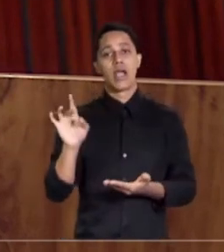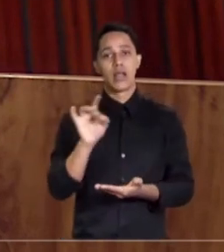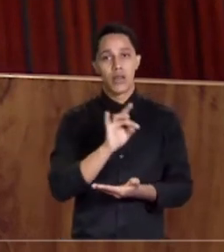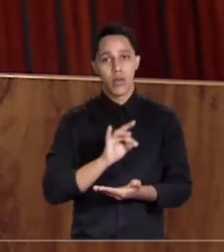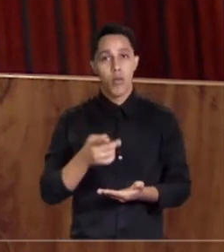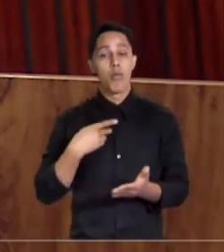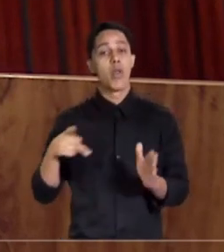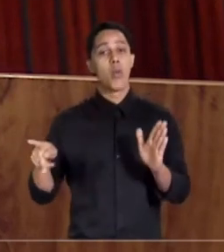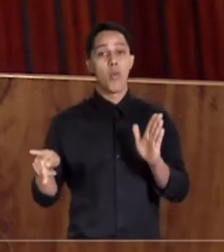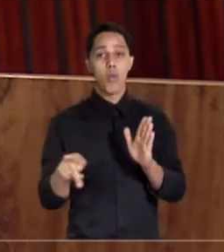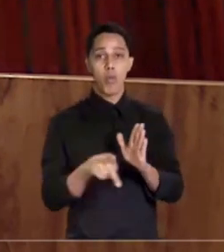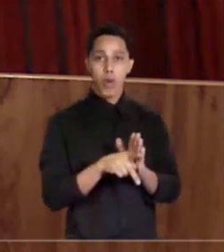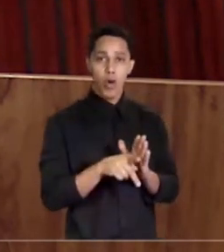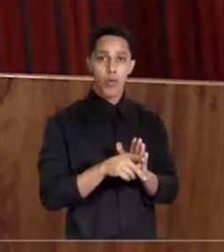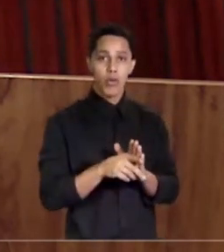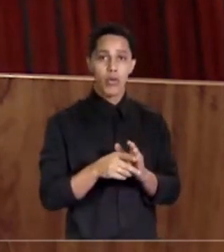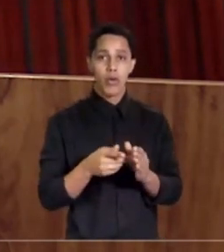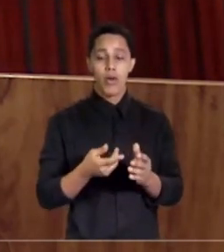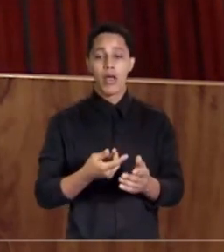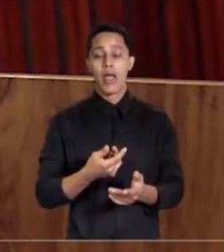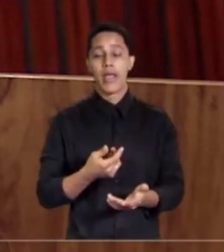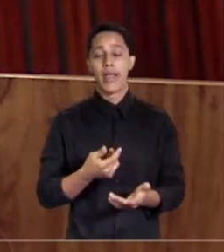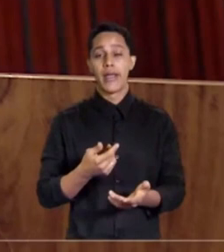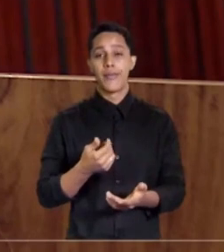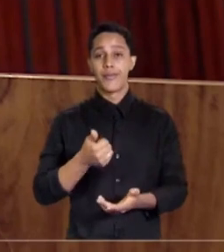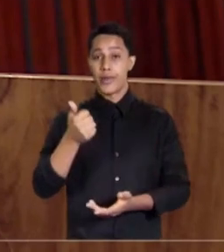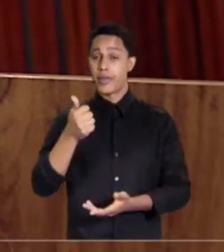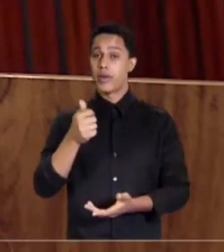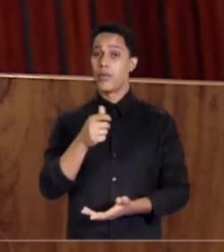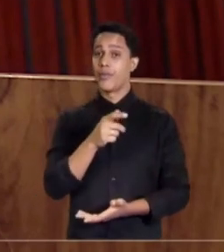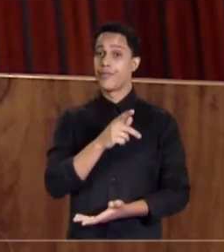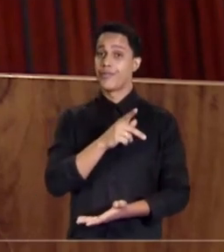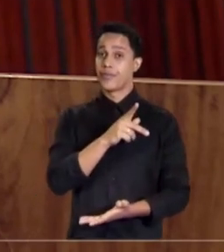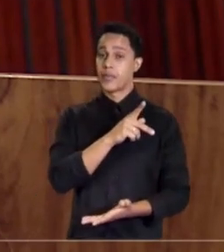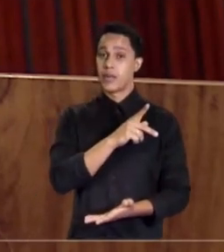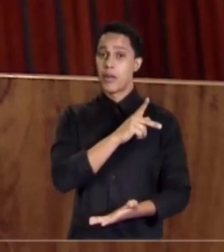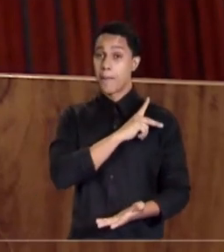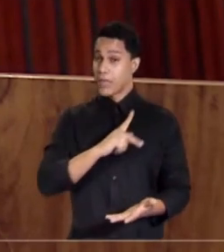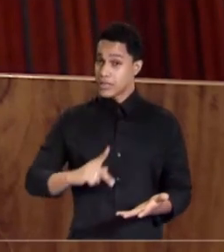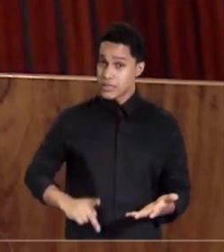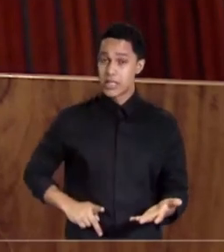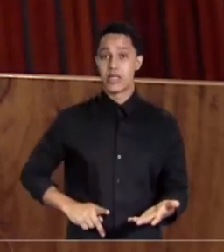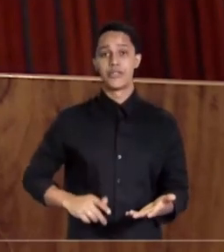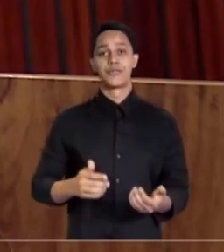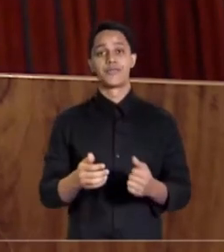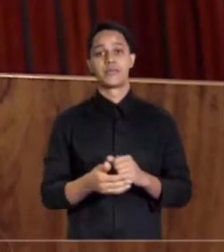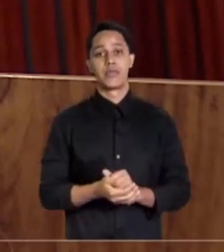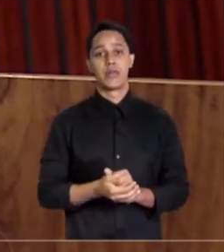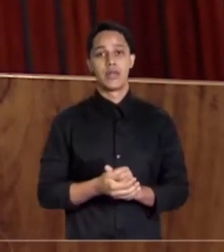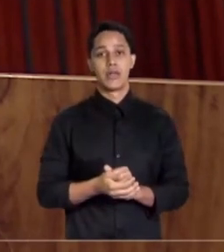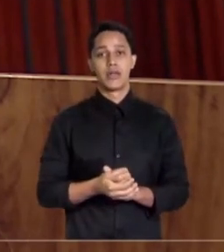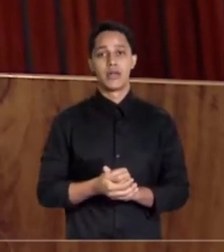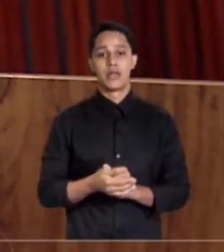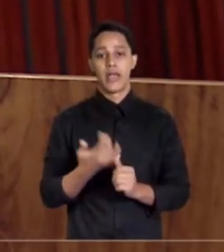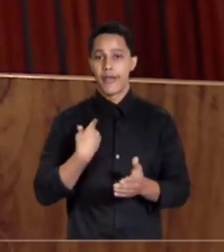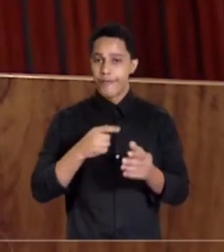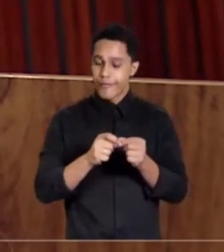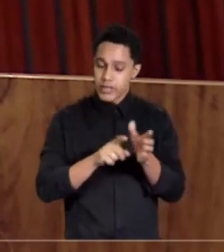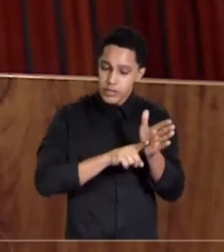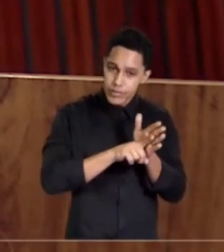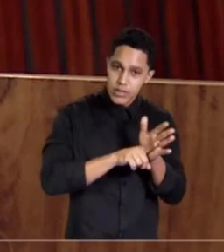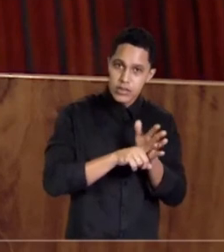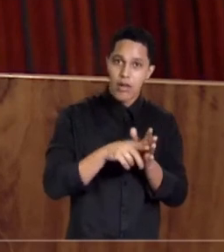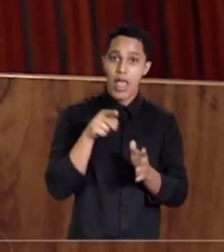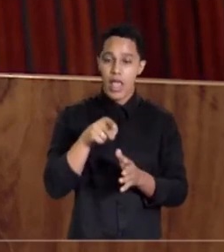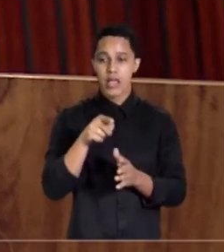pelo então presidente da República, que é o primeiro investigado. Este é o objeto, eu fiz a